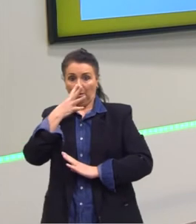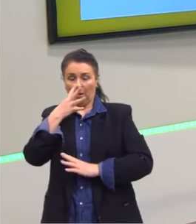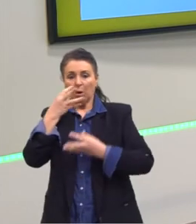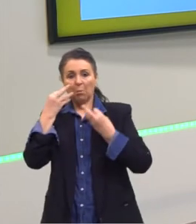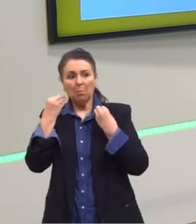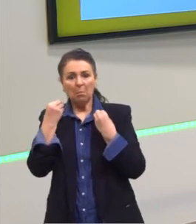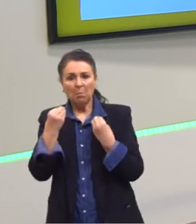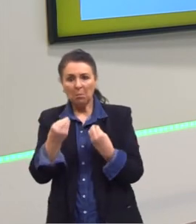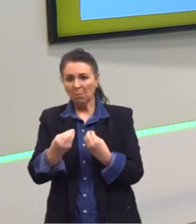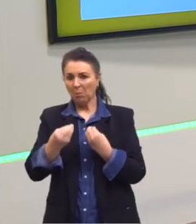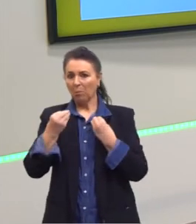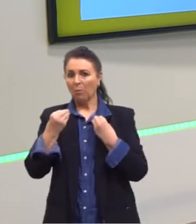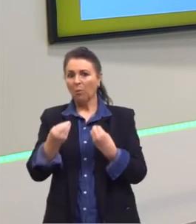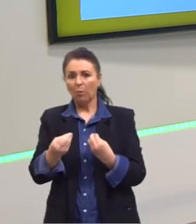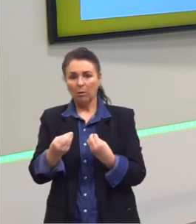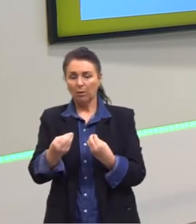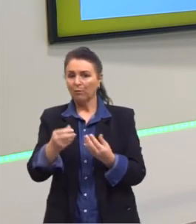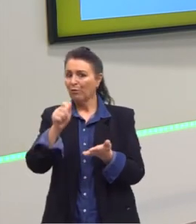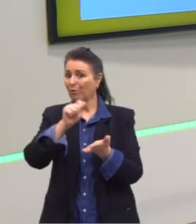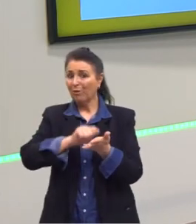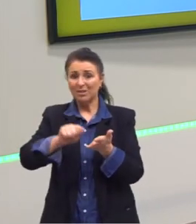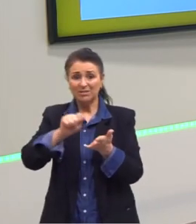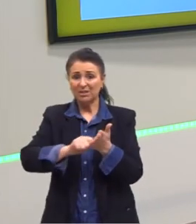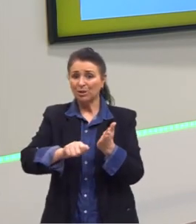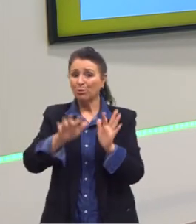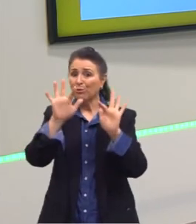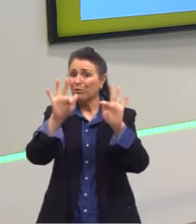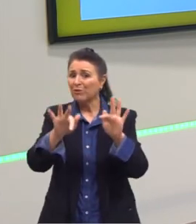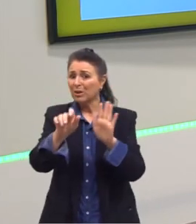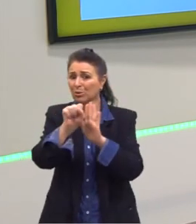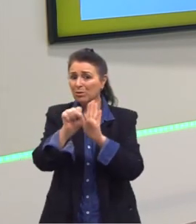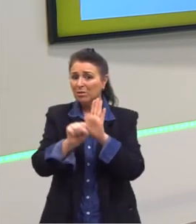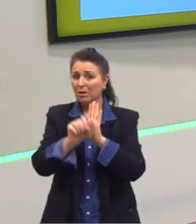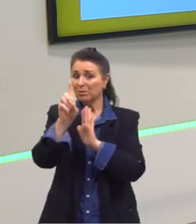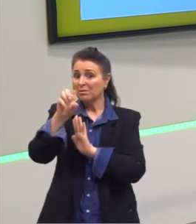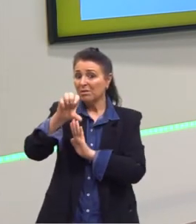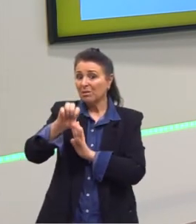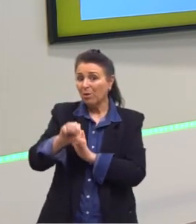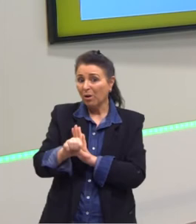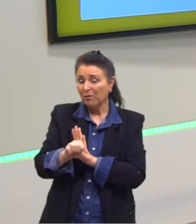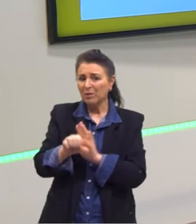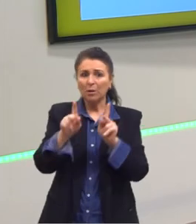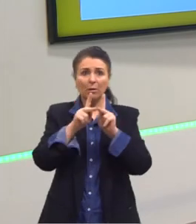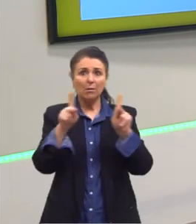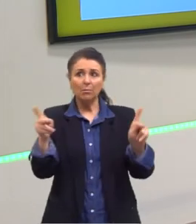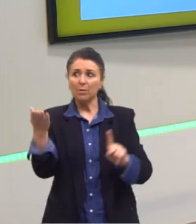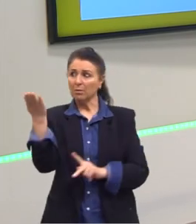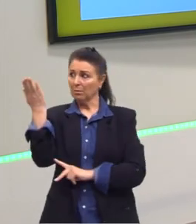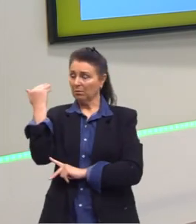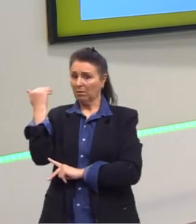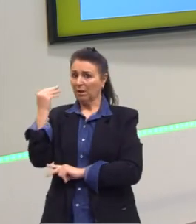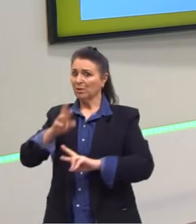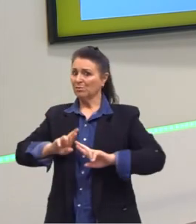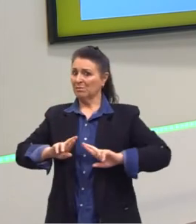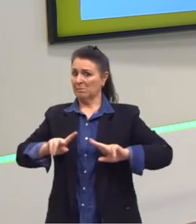pensem bem, isso não foi escrito hoje, isso foi escrito no final do século XIX. Então, para a época, era muito forte e era,